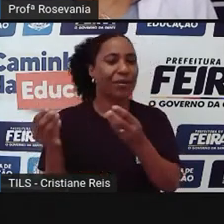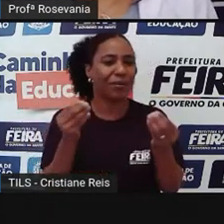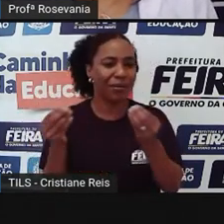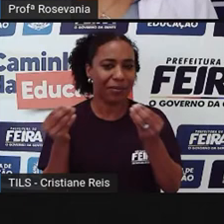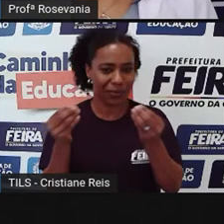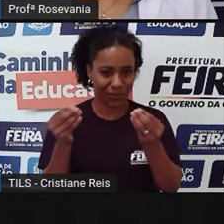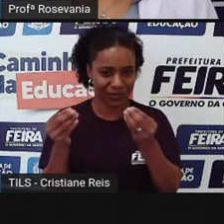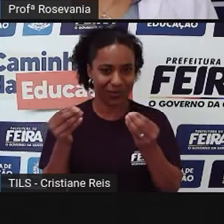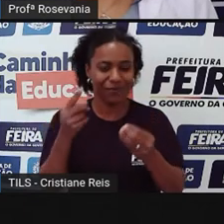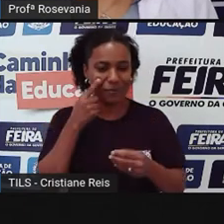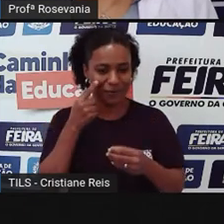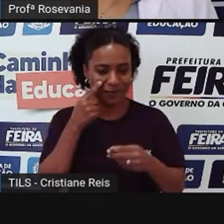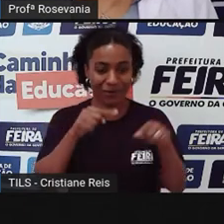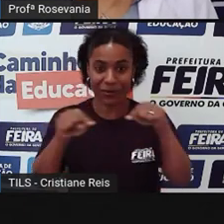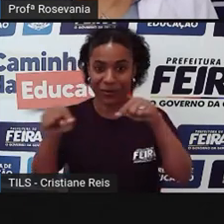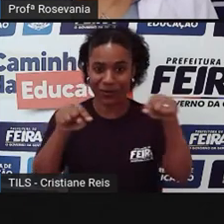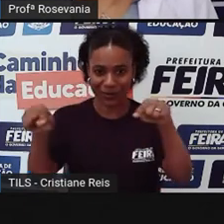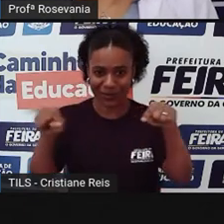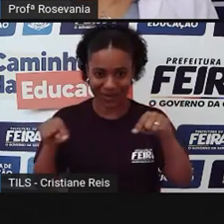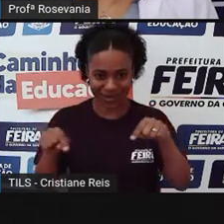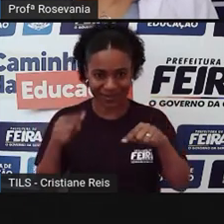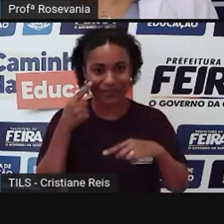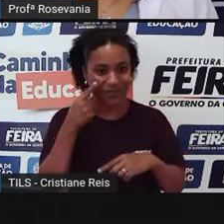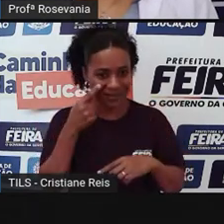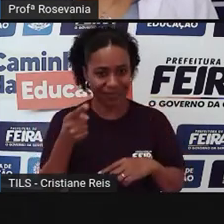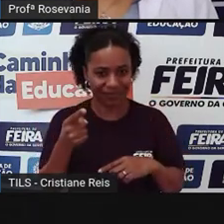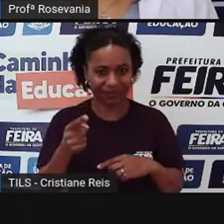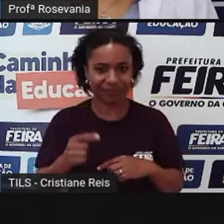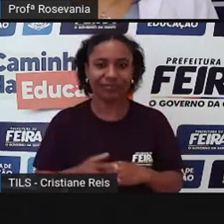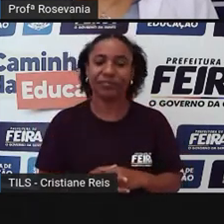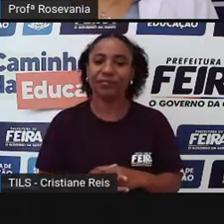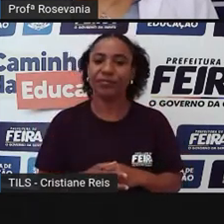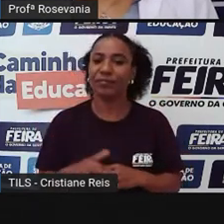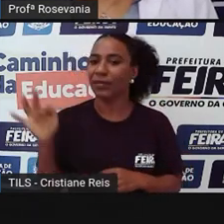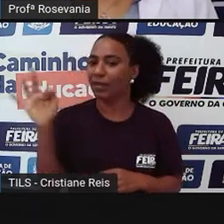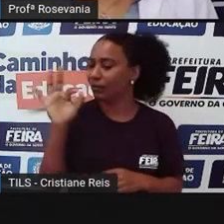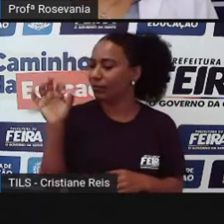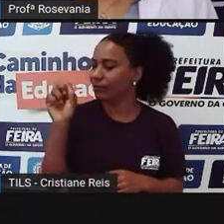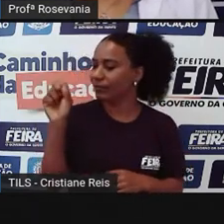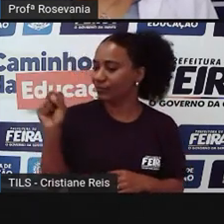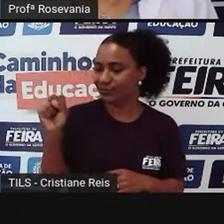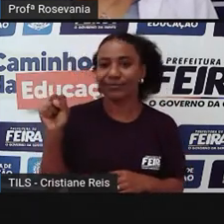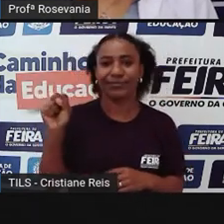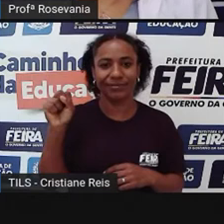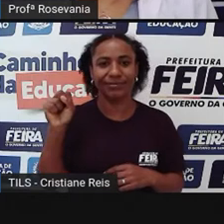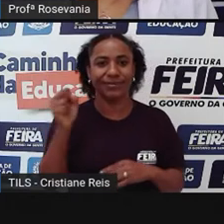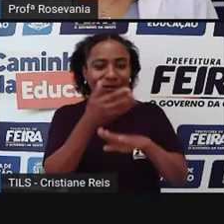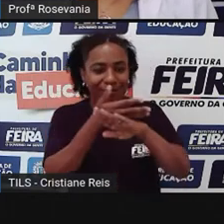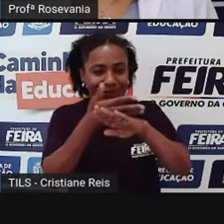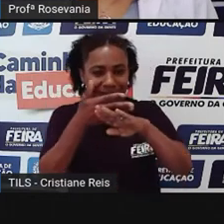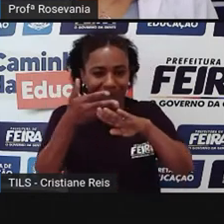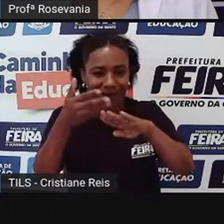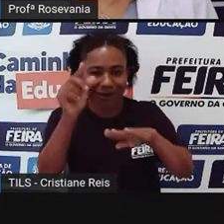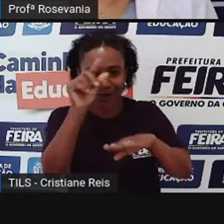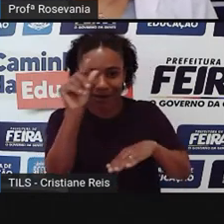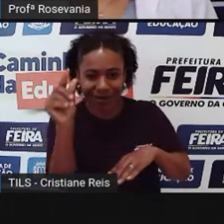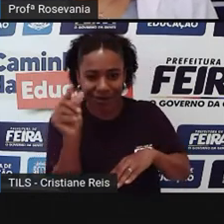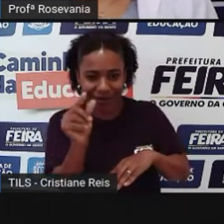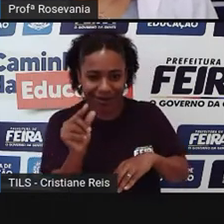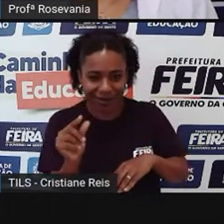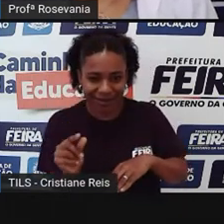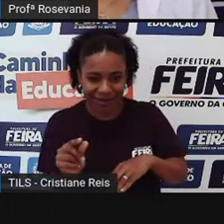uma adiantadazinha no início. Feira de Santana está localizada aqui, nessa faixinha branca, né, mais precisamente